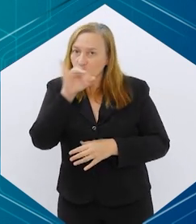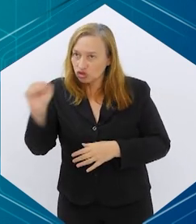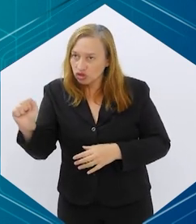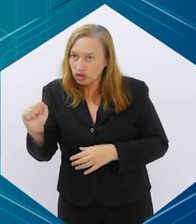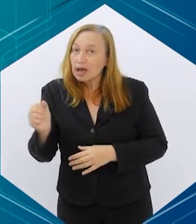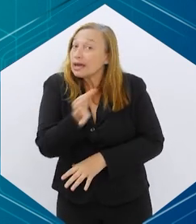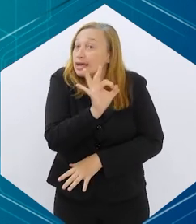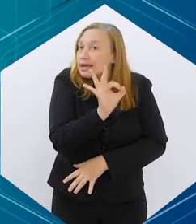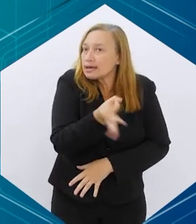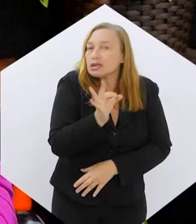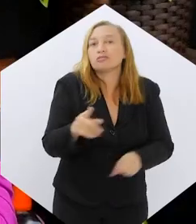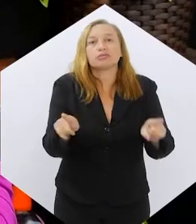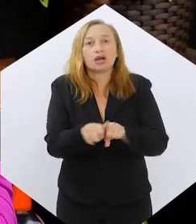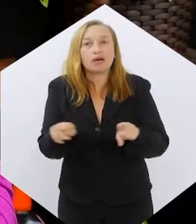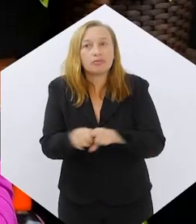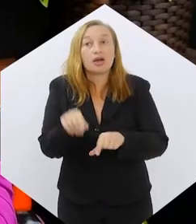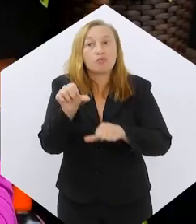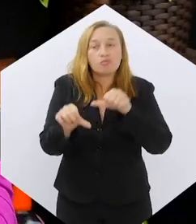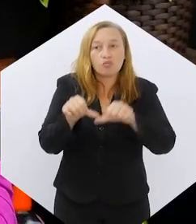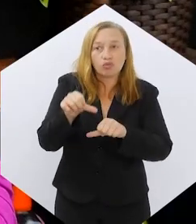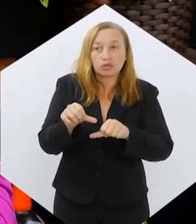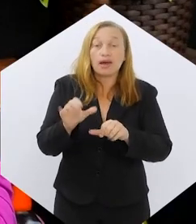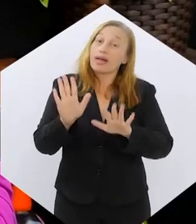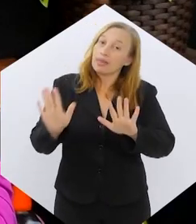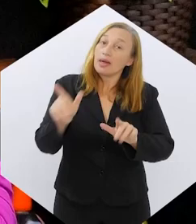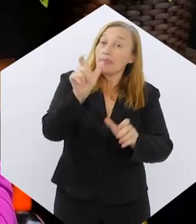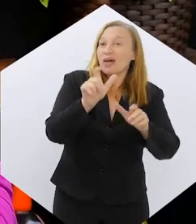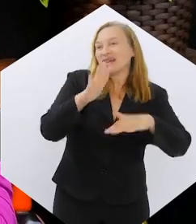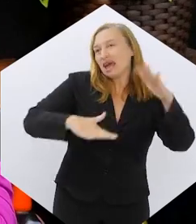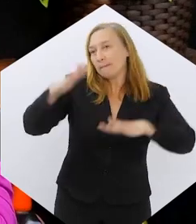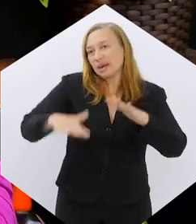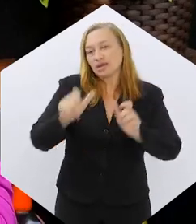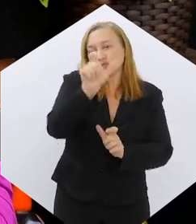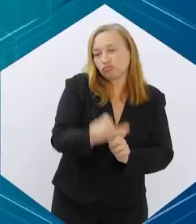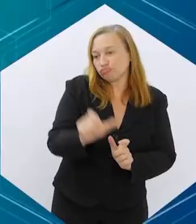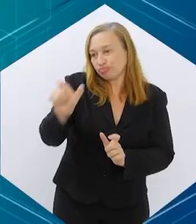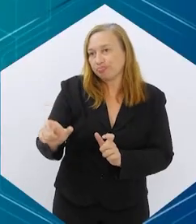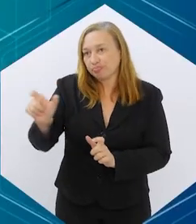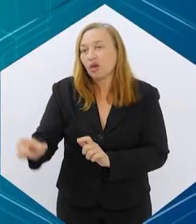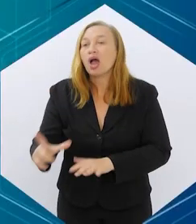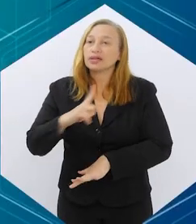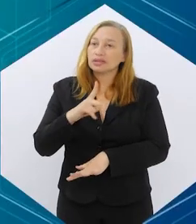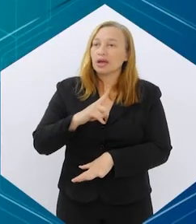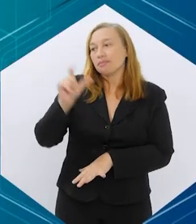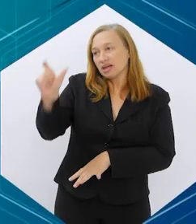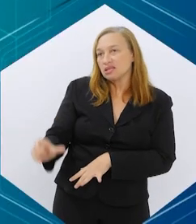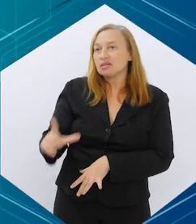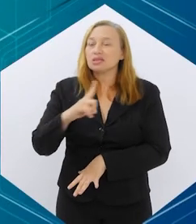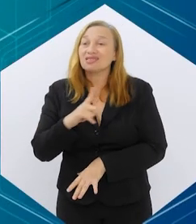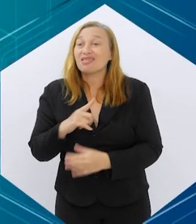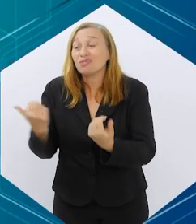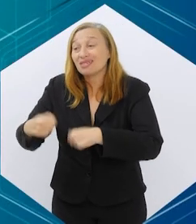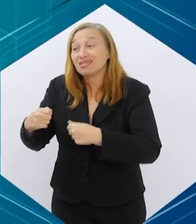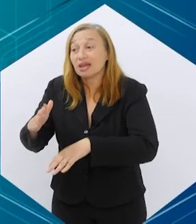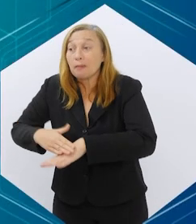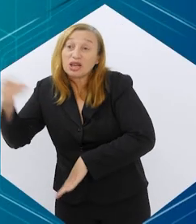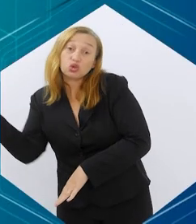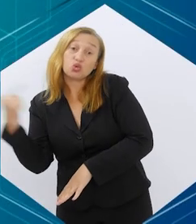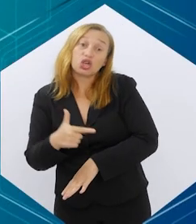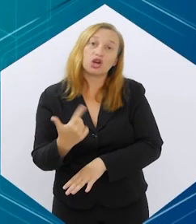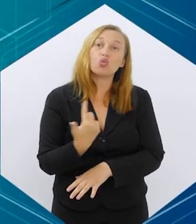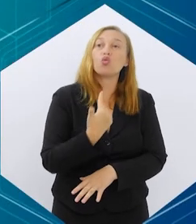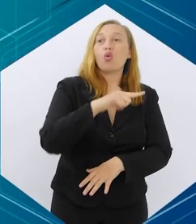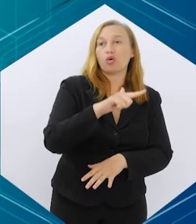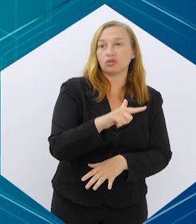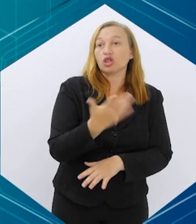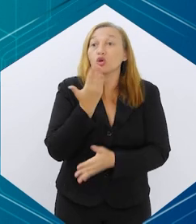dia e é óbvio que isso também altera de paciente para paciente. Tem pacientes que têm uma necessidade maior